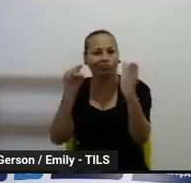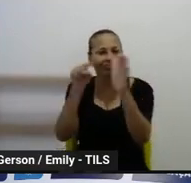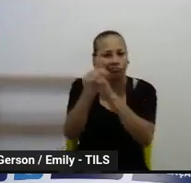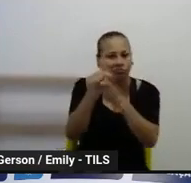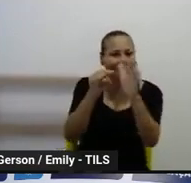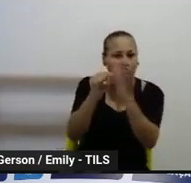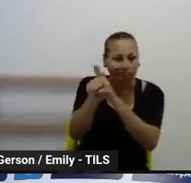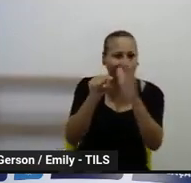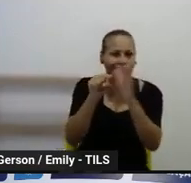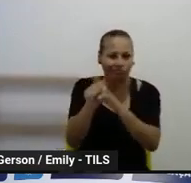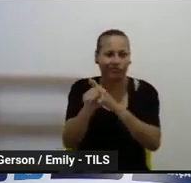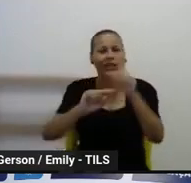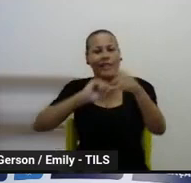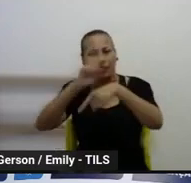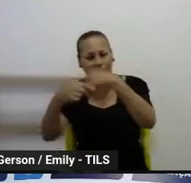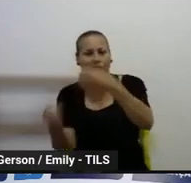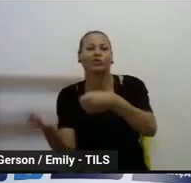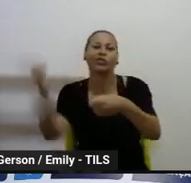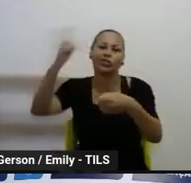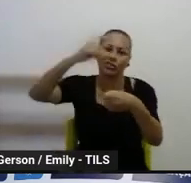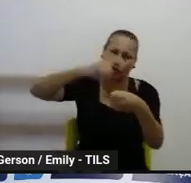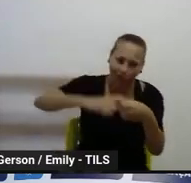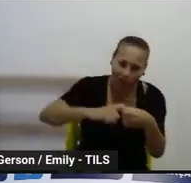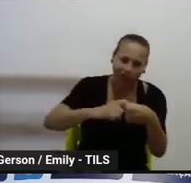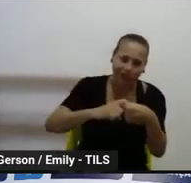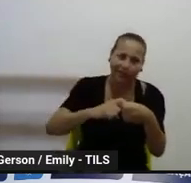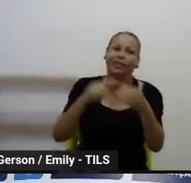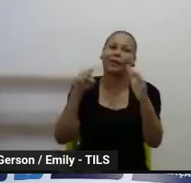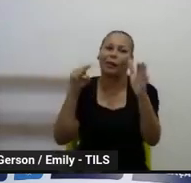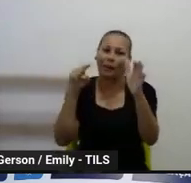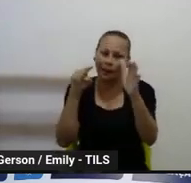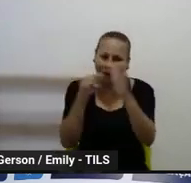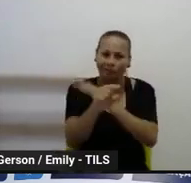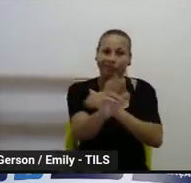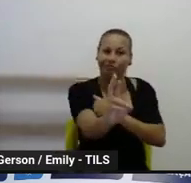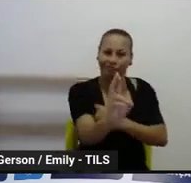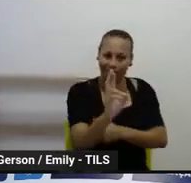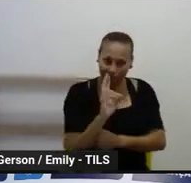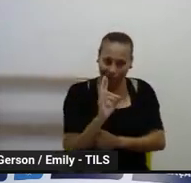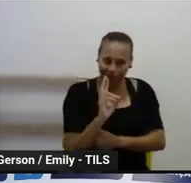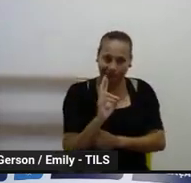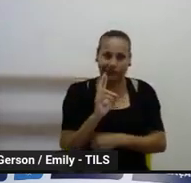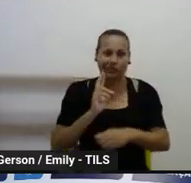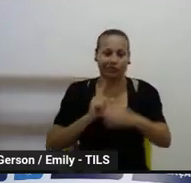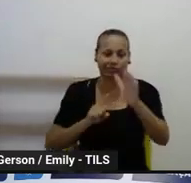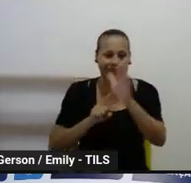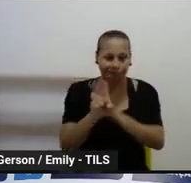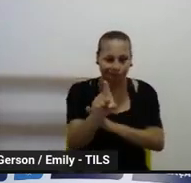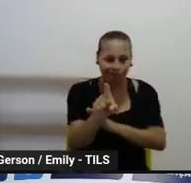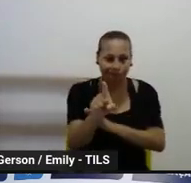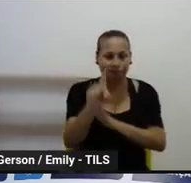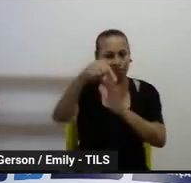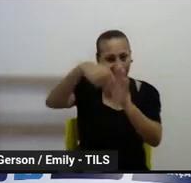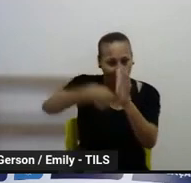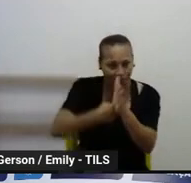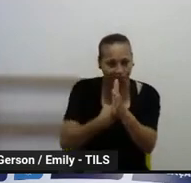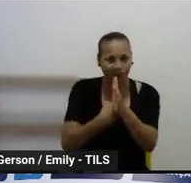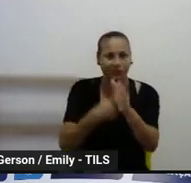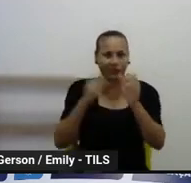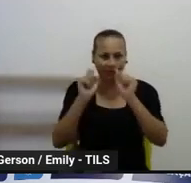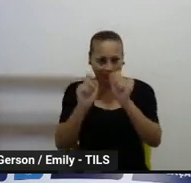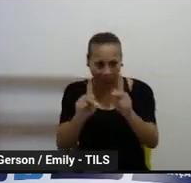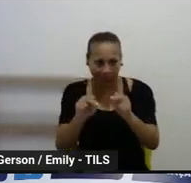final, nós voltamos e tiramos algumas dúvidas caso haja dúvidas. Ou se não, no final, gente volta para a despedida.